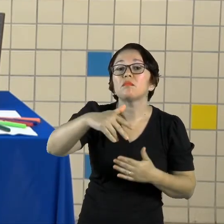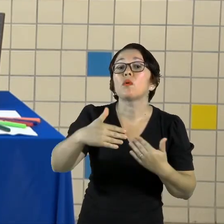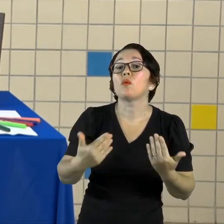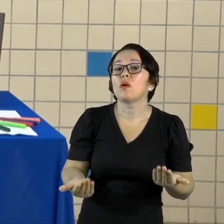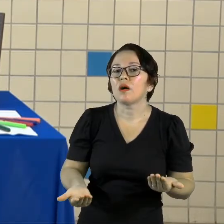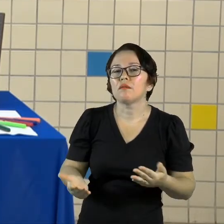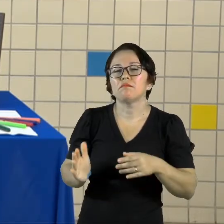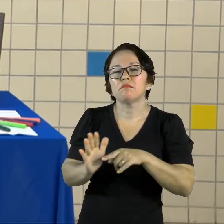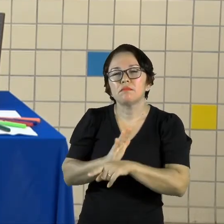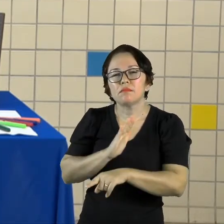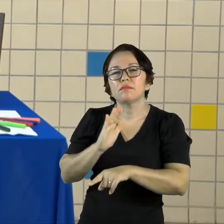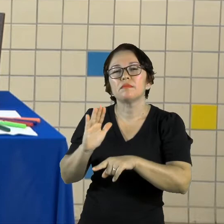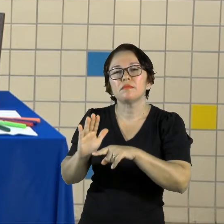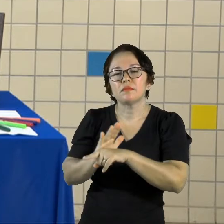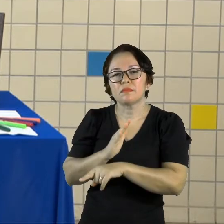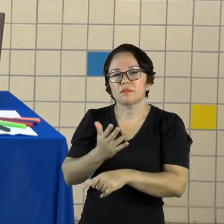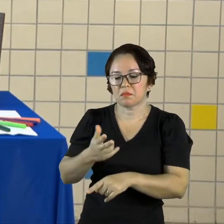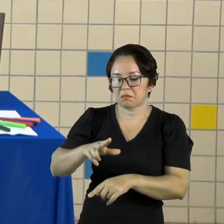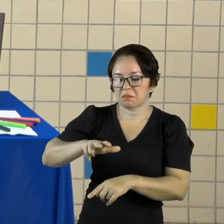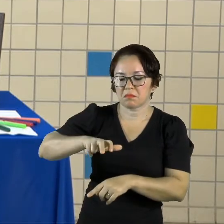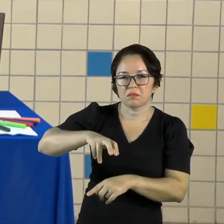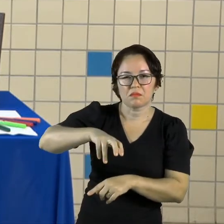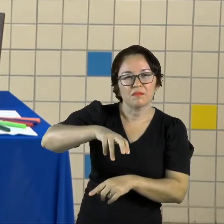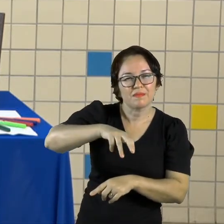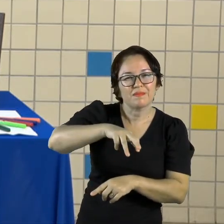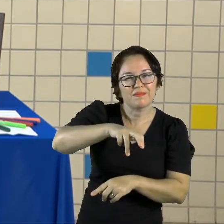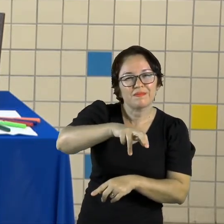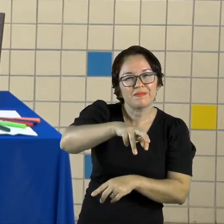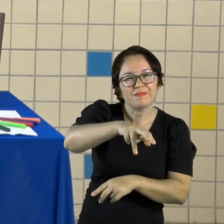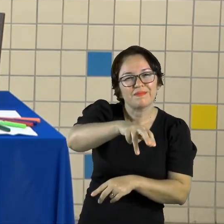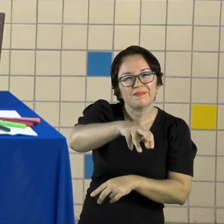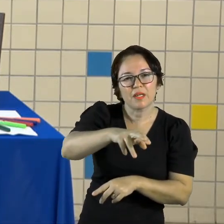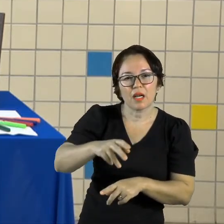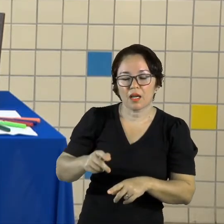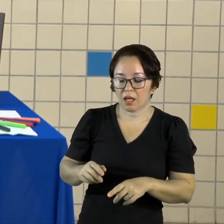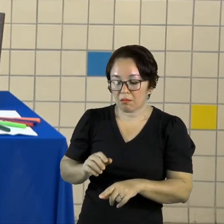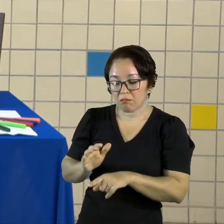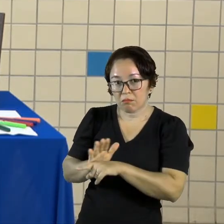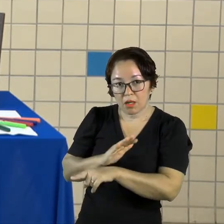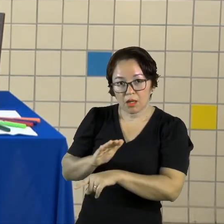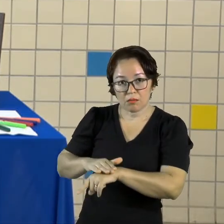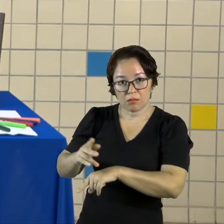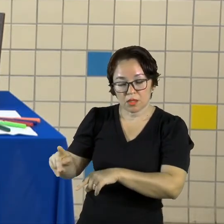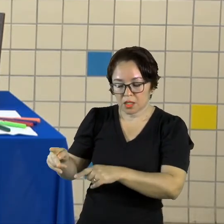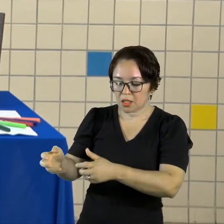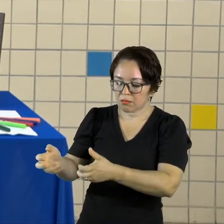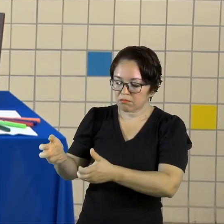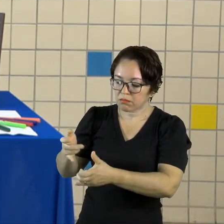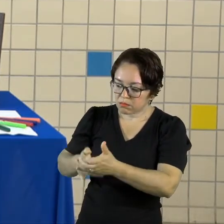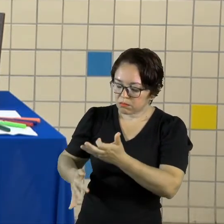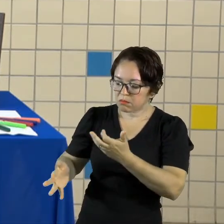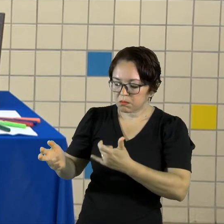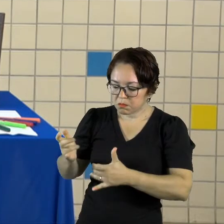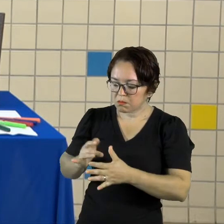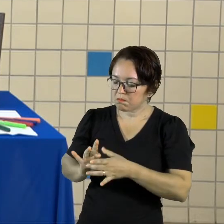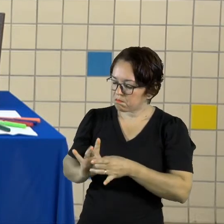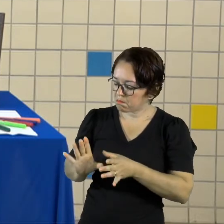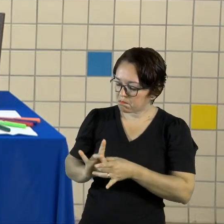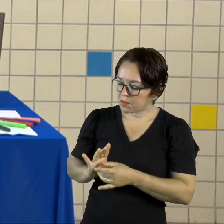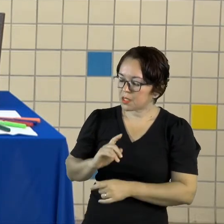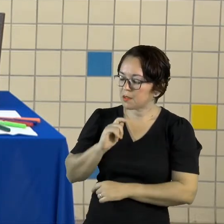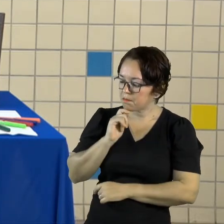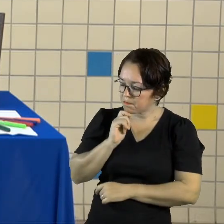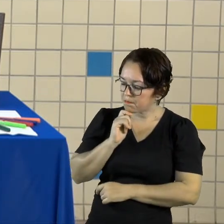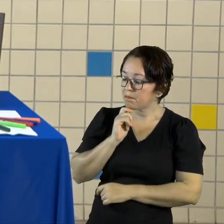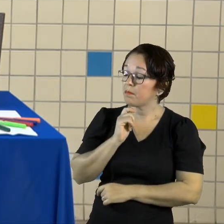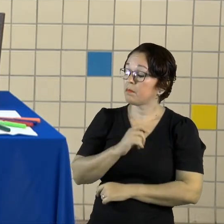Deixe ela responder da maneira dela Continue a conversar com elas Pergunte a ela quais são